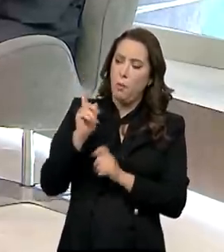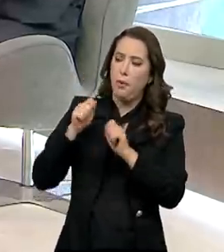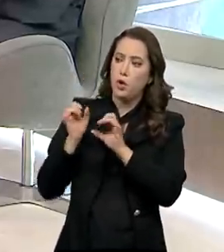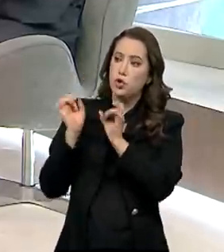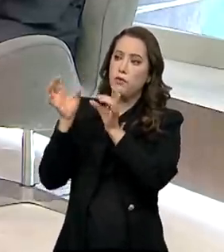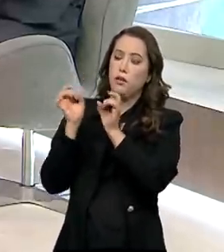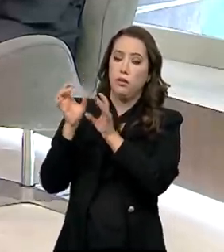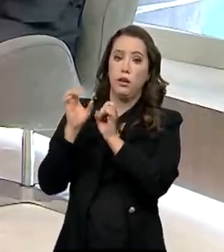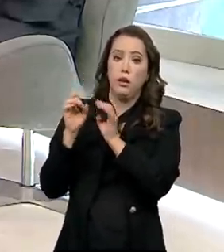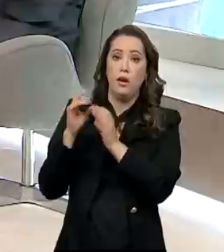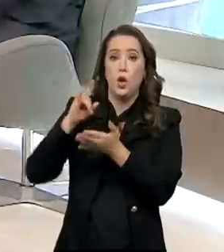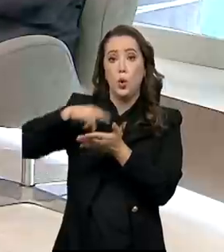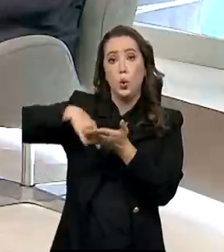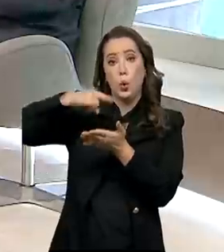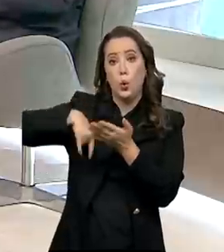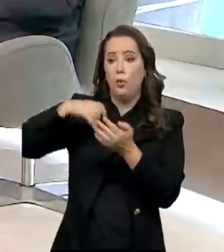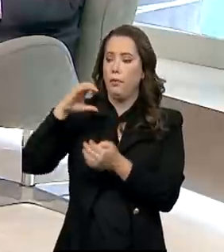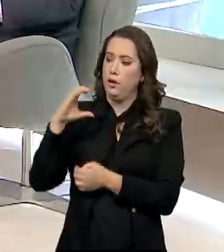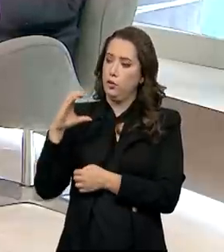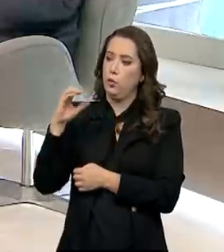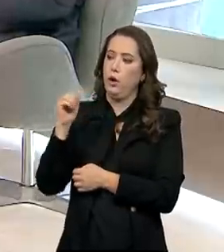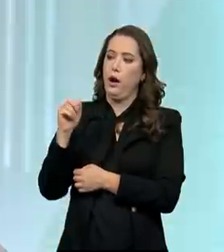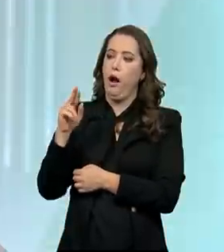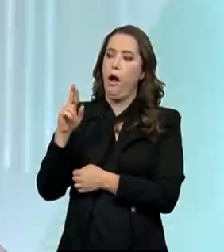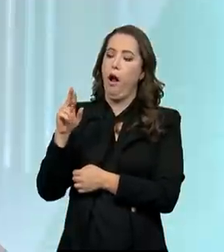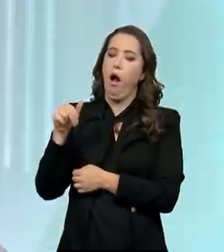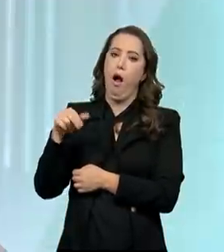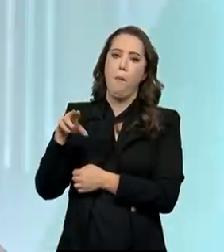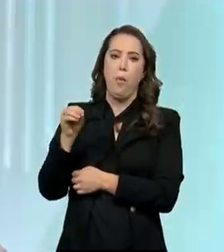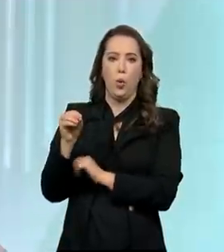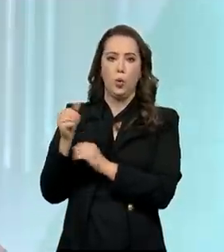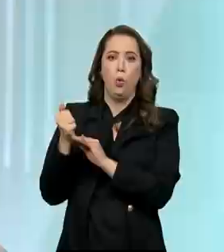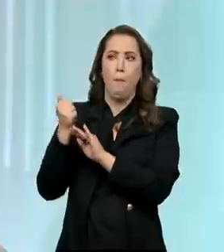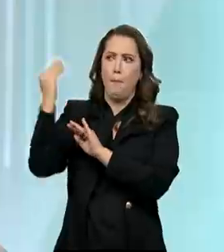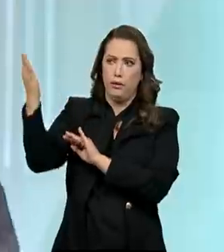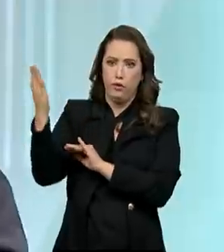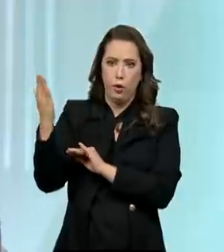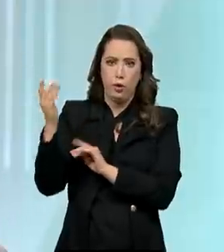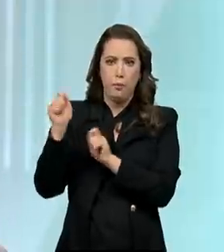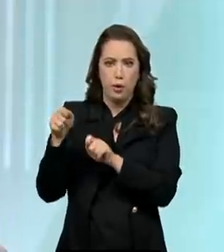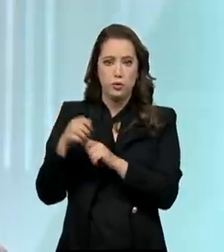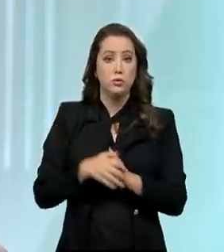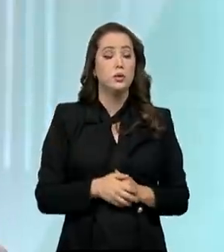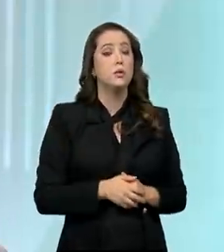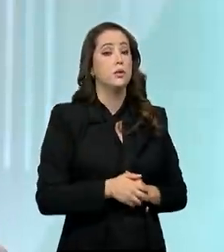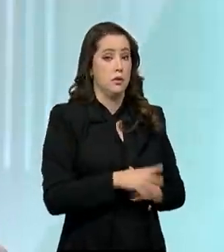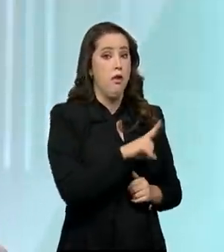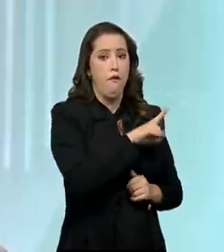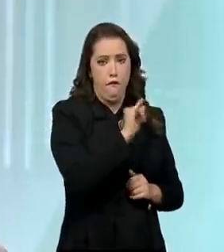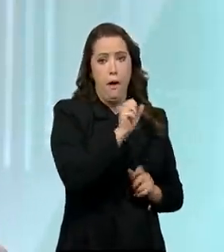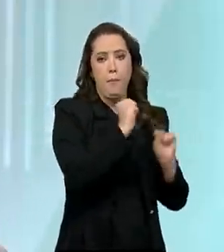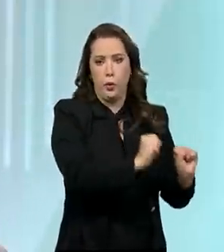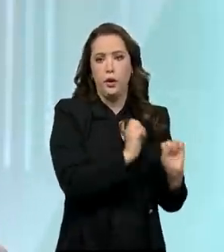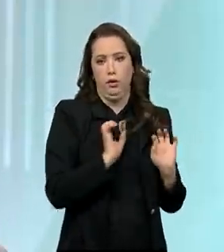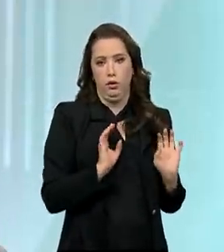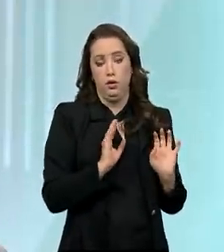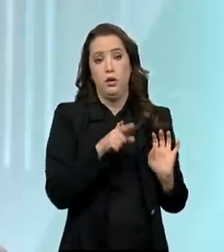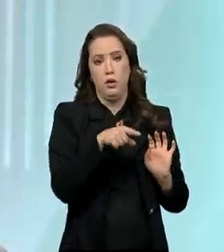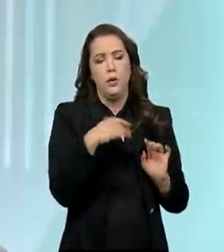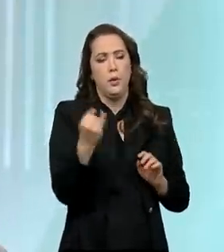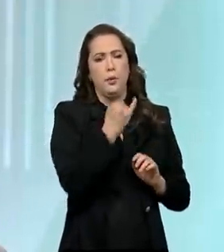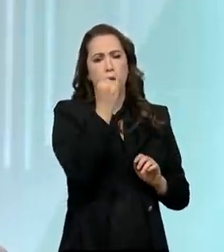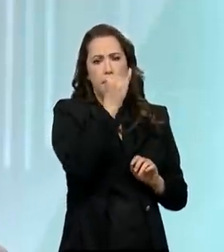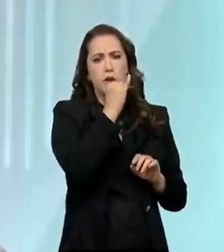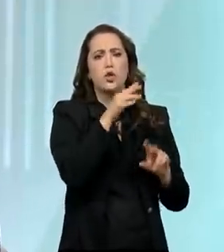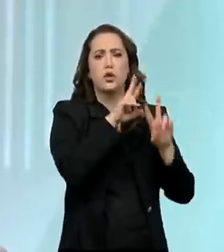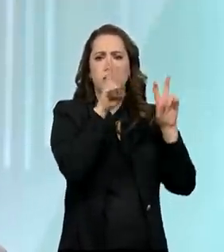para outros países? A gente vai poder. E o grande sucesso que foi obtido na Conferência do Clima na Escócia foi